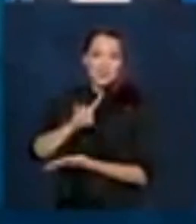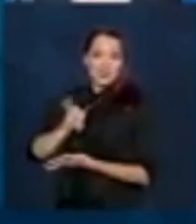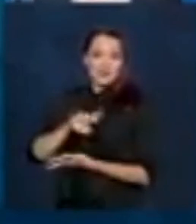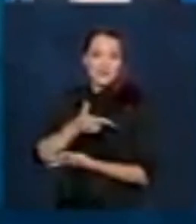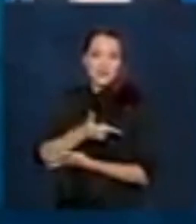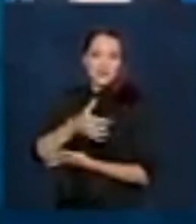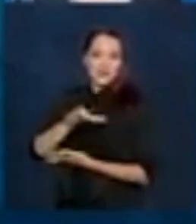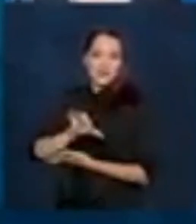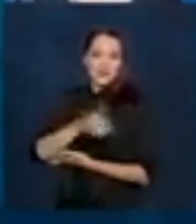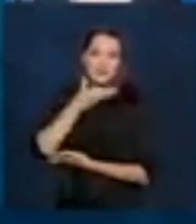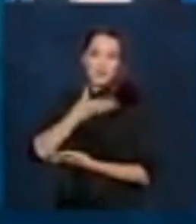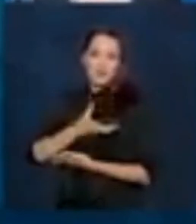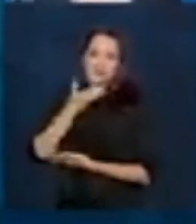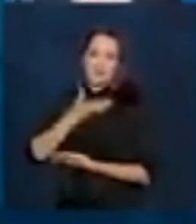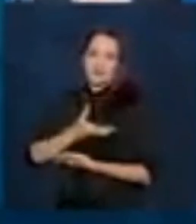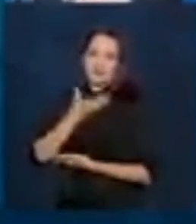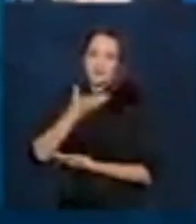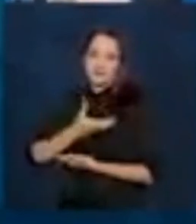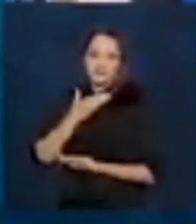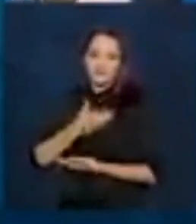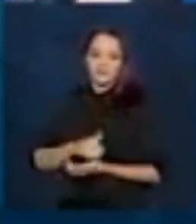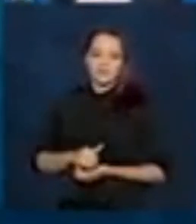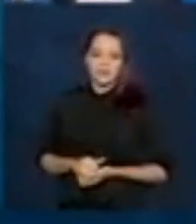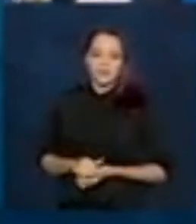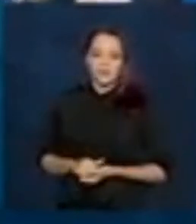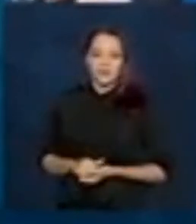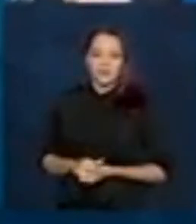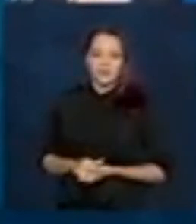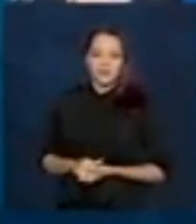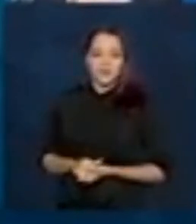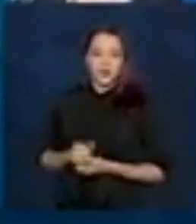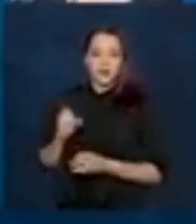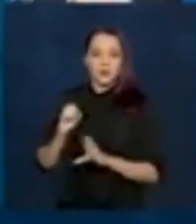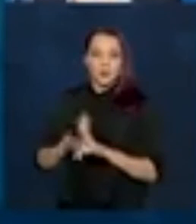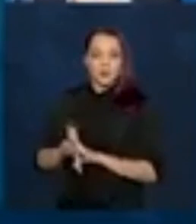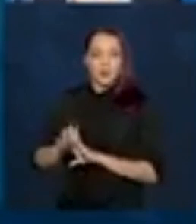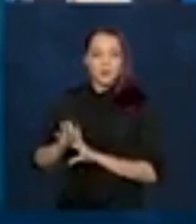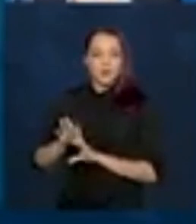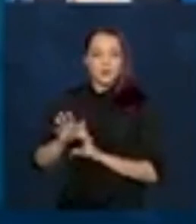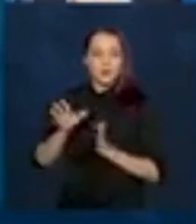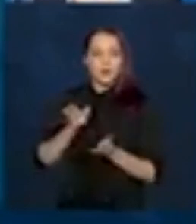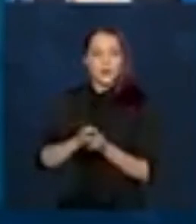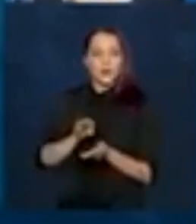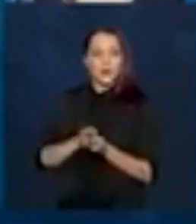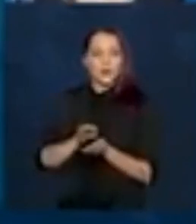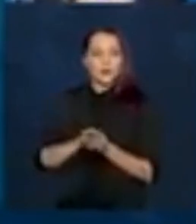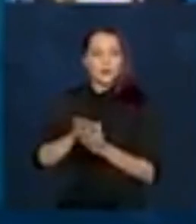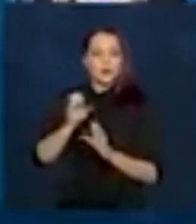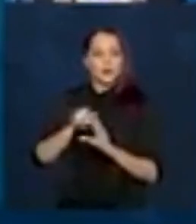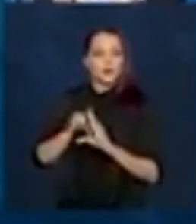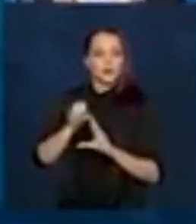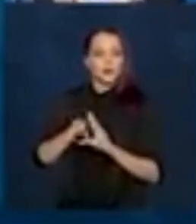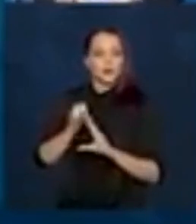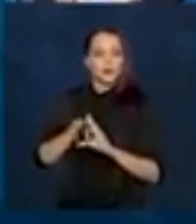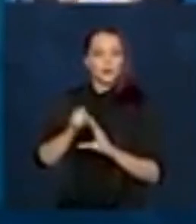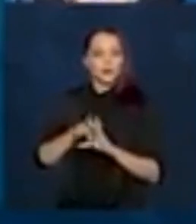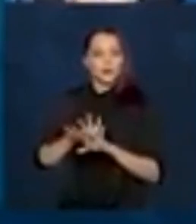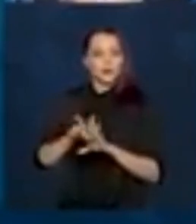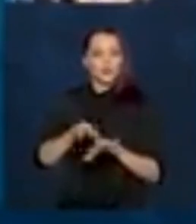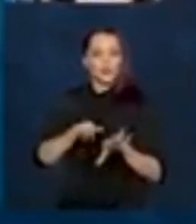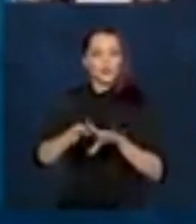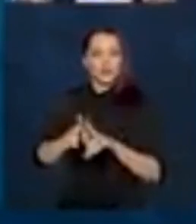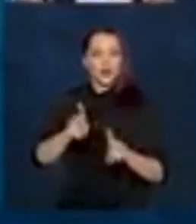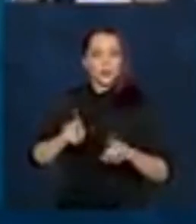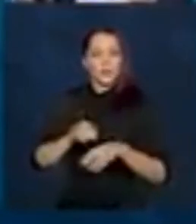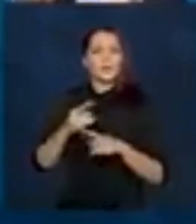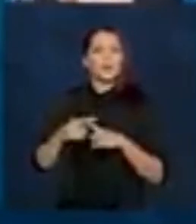dia 29 de dezembro, do depósito da poupança social digital. Uma pergunta, por quê?